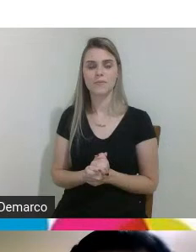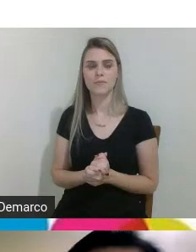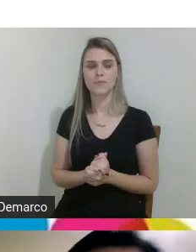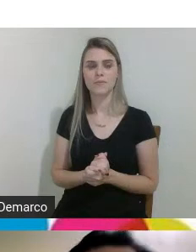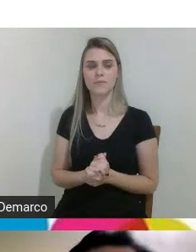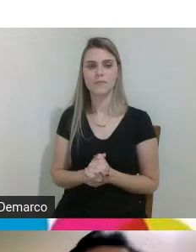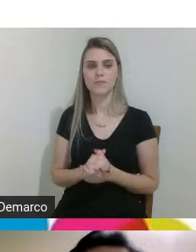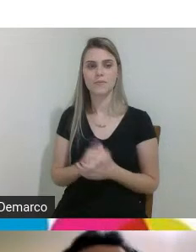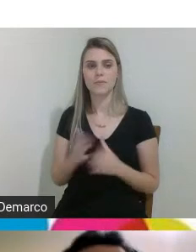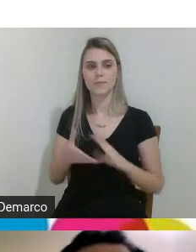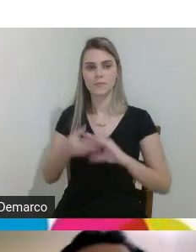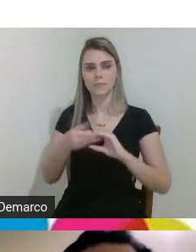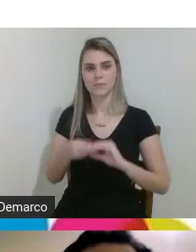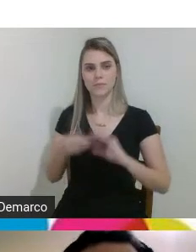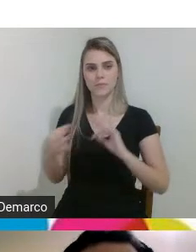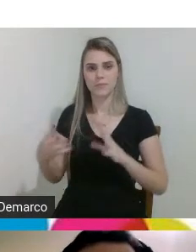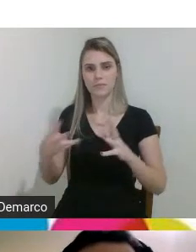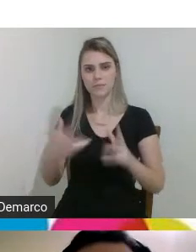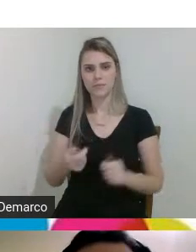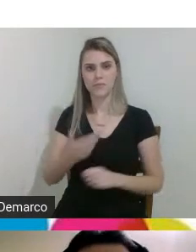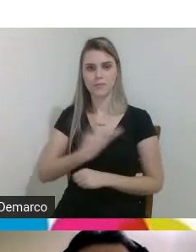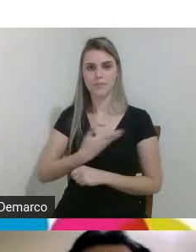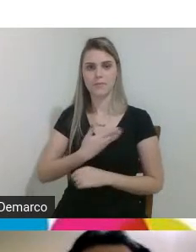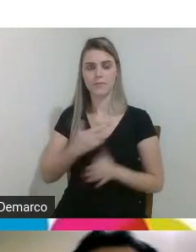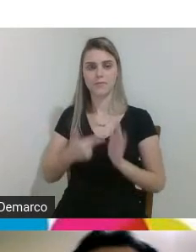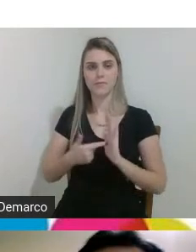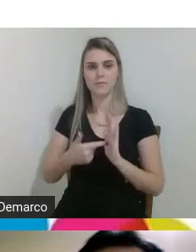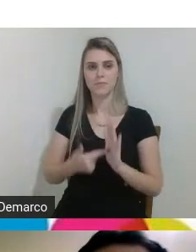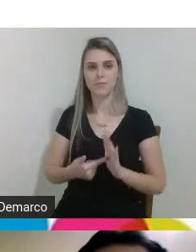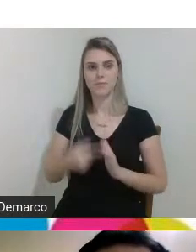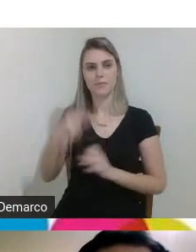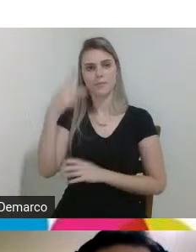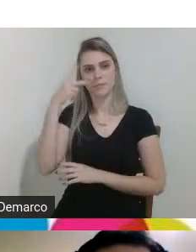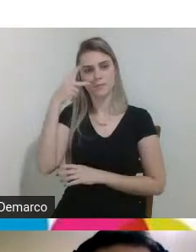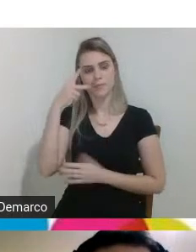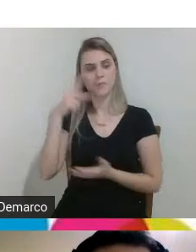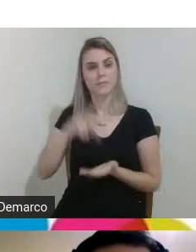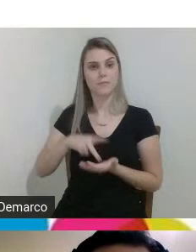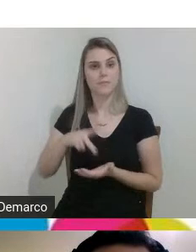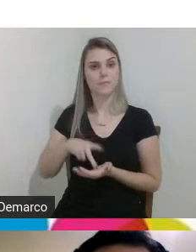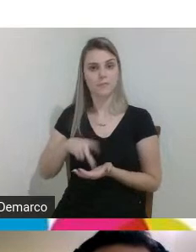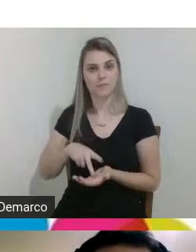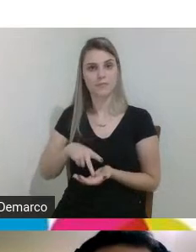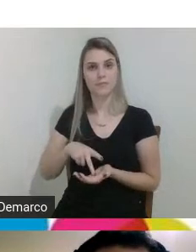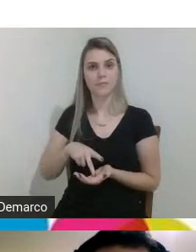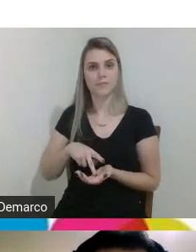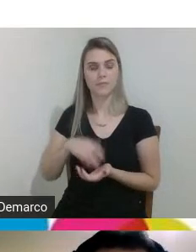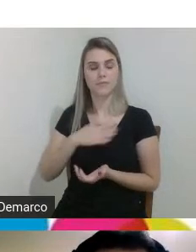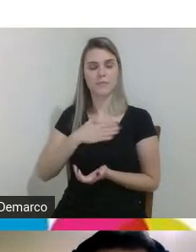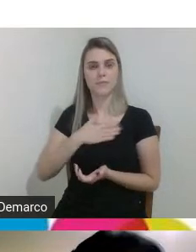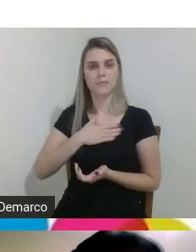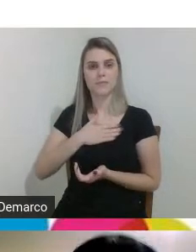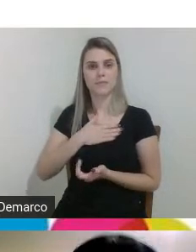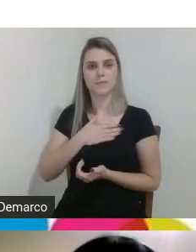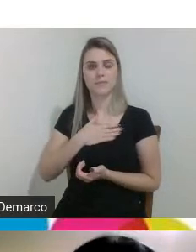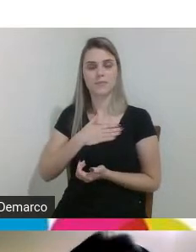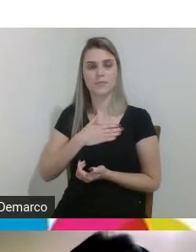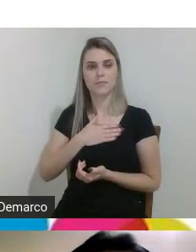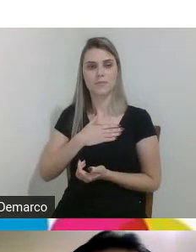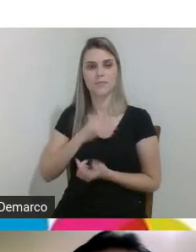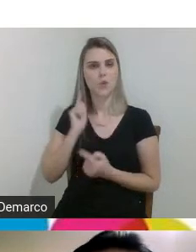parabenizar todos os colegas aí pela apresentação Paulo de fato foi da minha perspectiva e objetivo